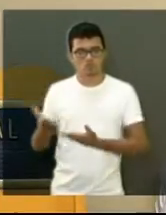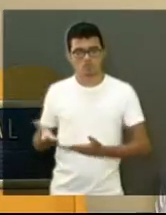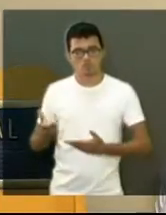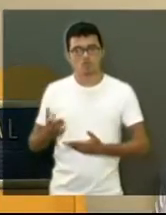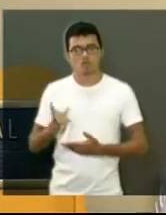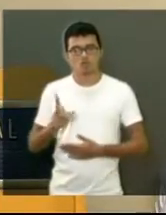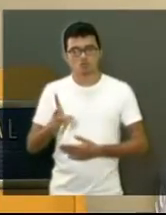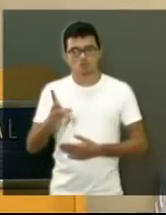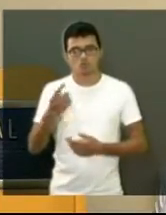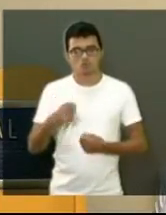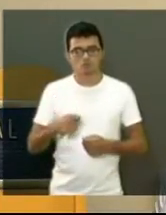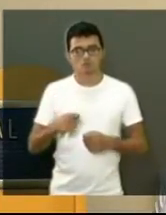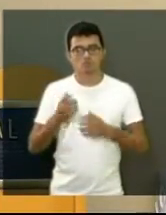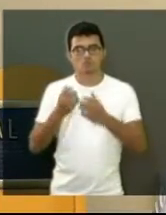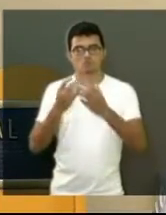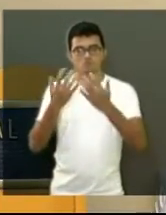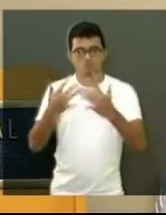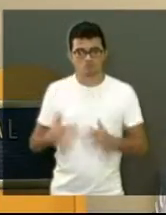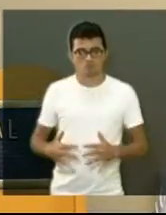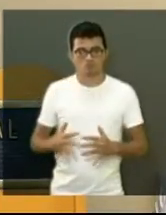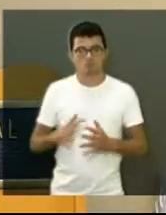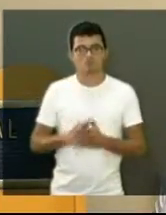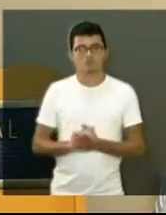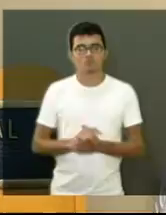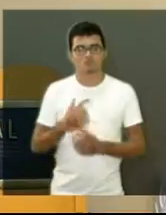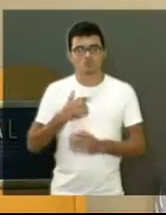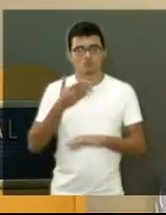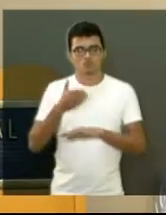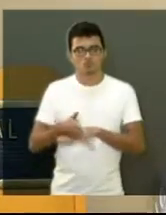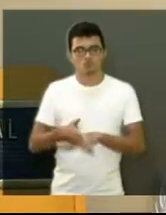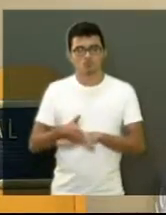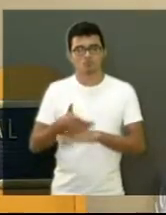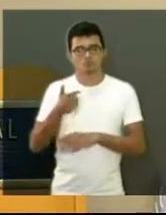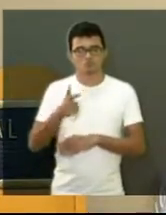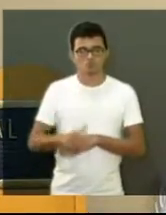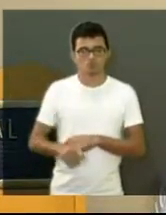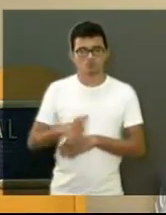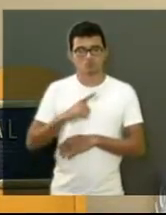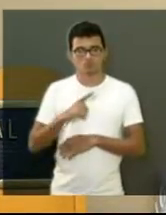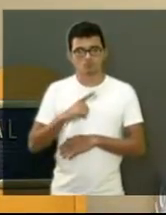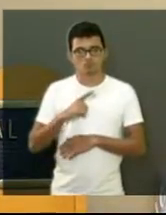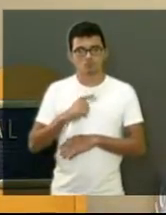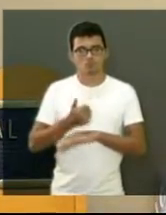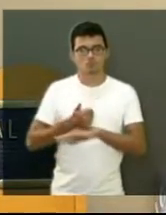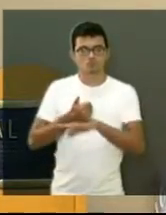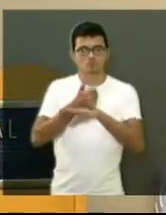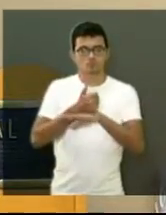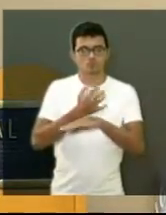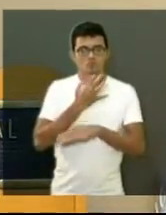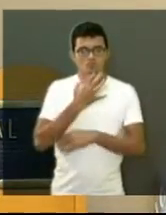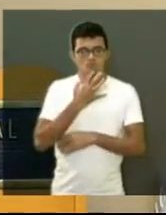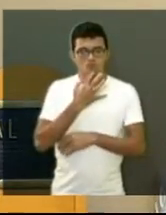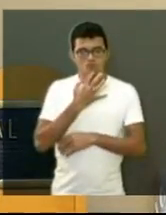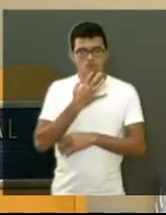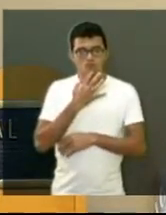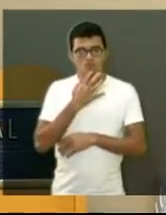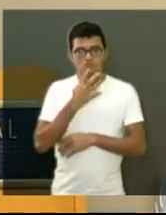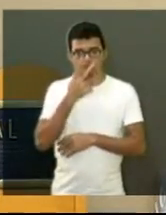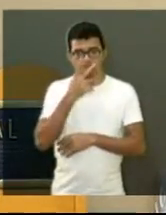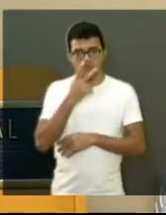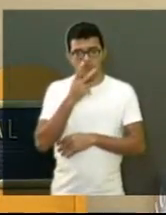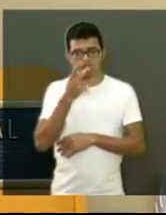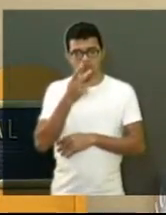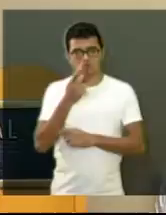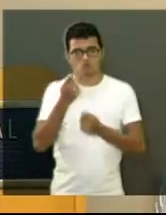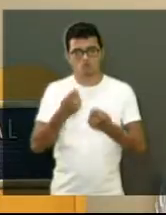que destruir, tem que debulir. Eu estive lá essa semana novamente com um profissional que conhece bem a área, disse que não,